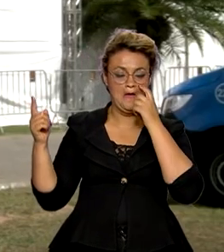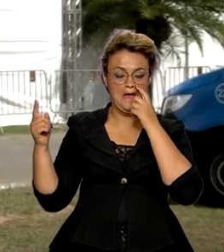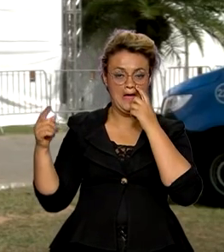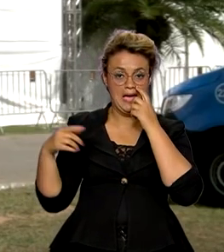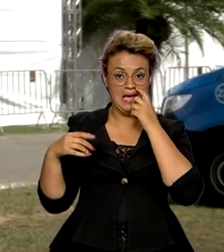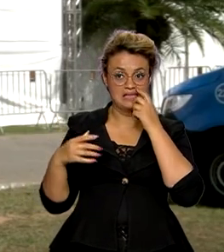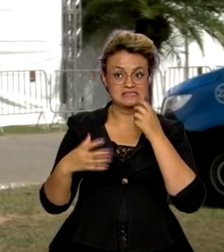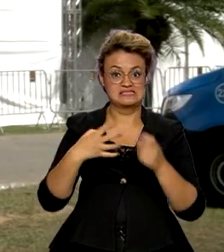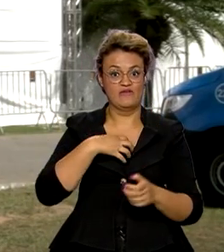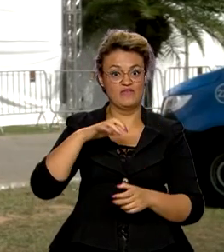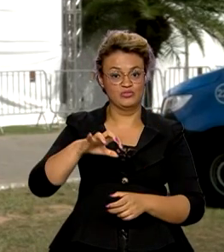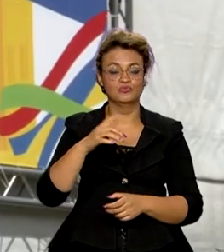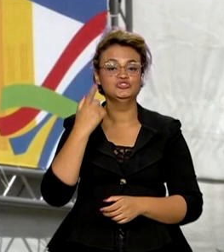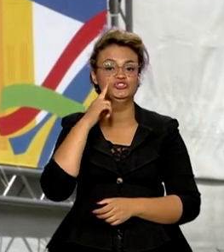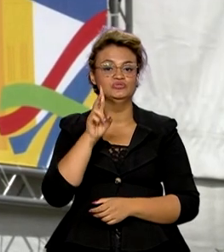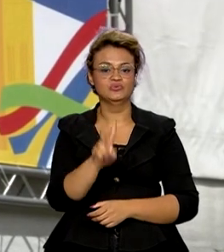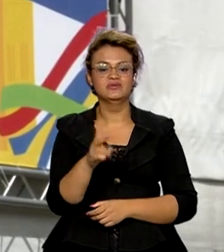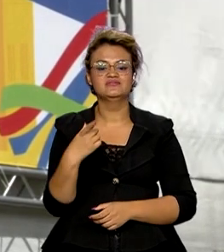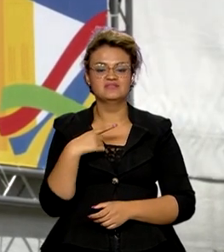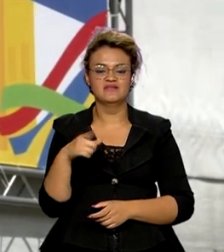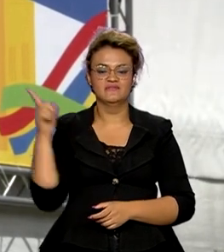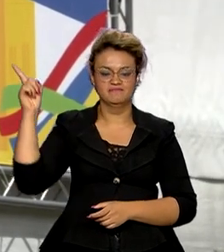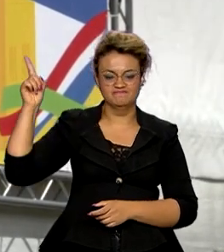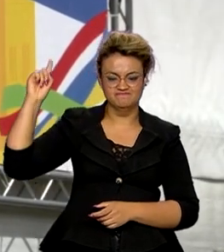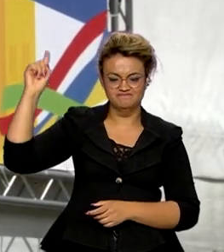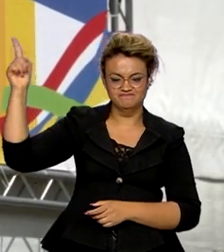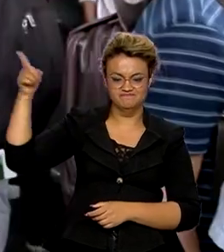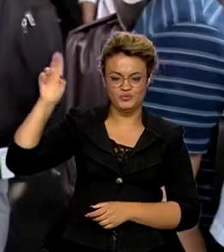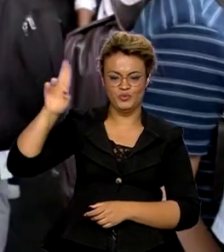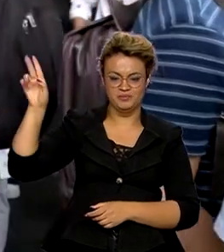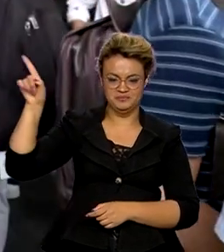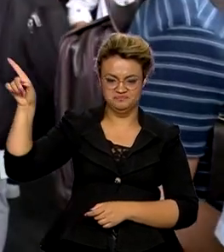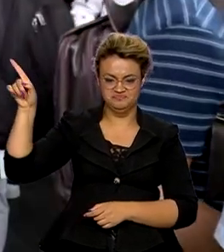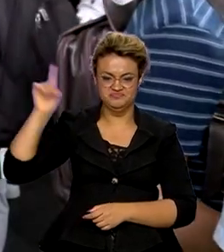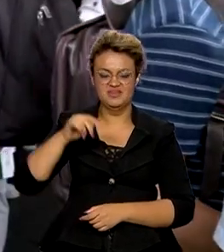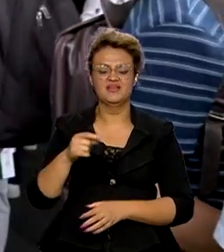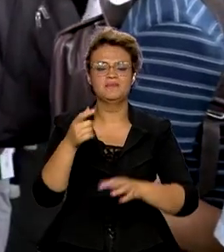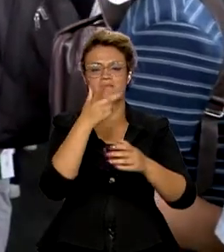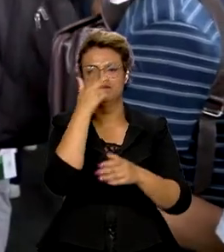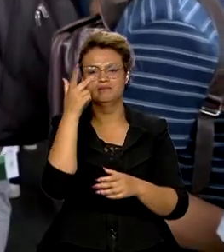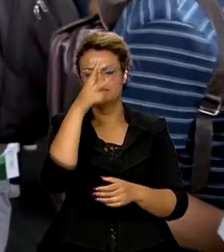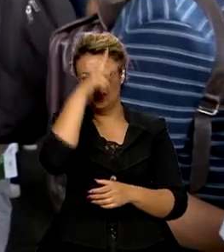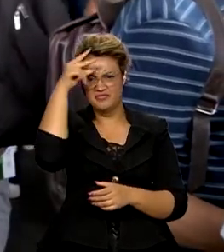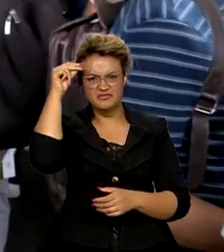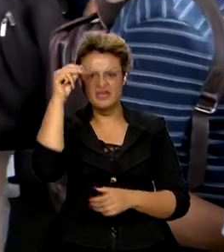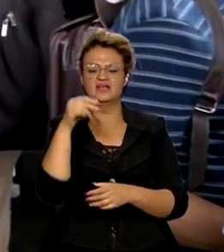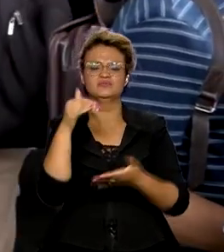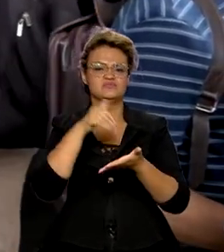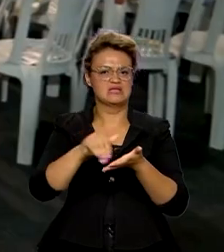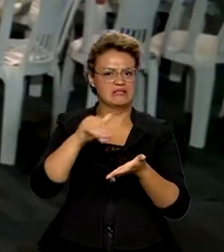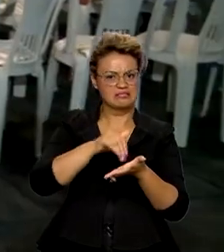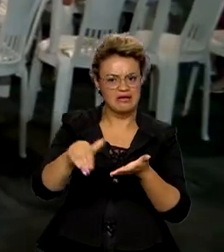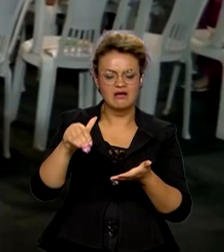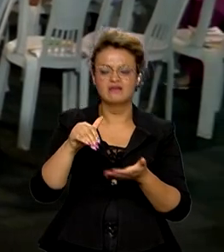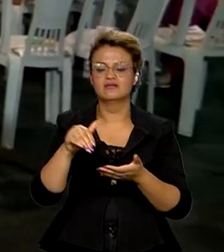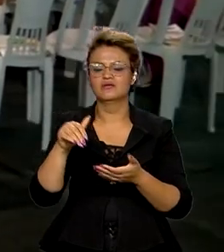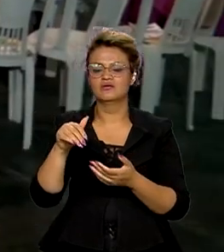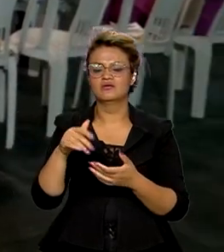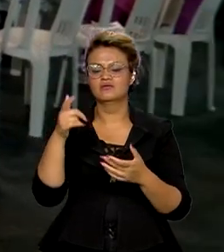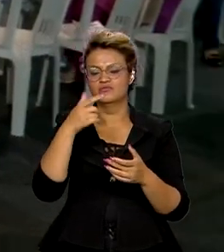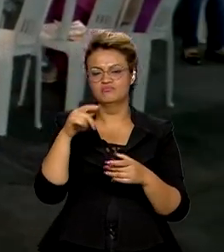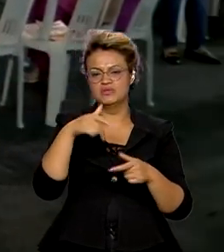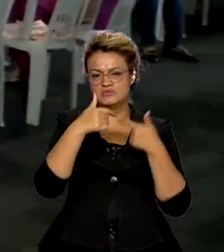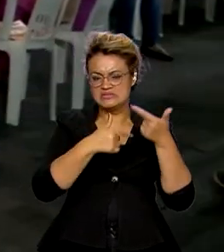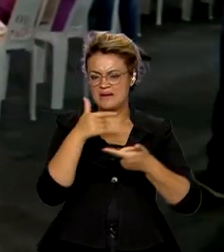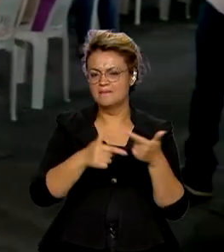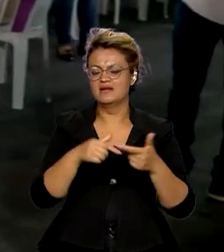palco durante dois dias da Caravana Federativa. Centenas de prefeitos, secretários e funcionários de